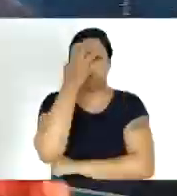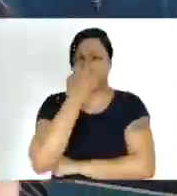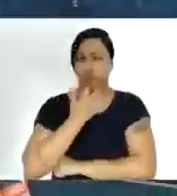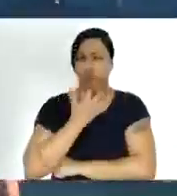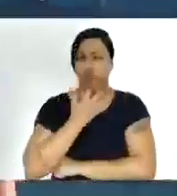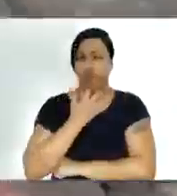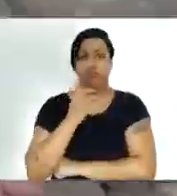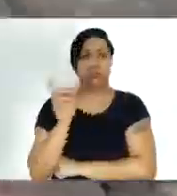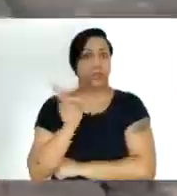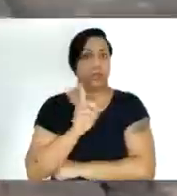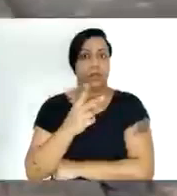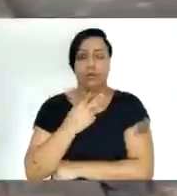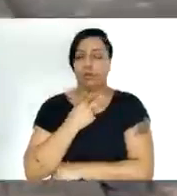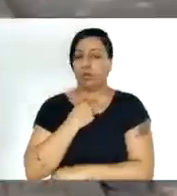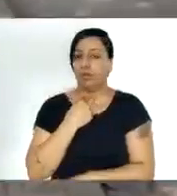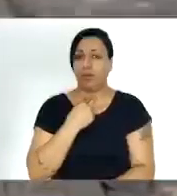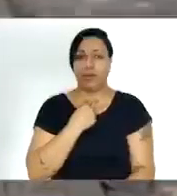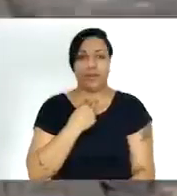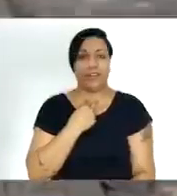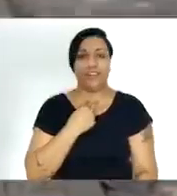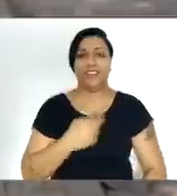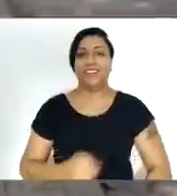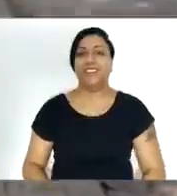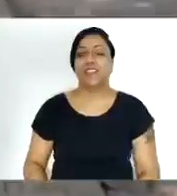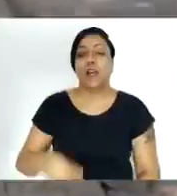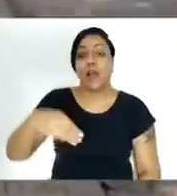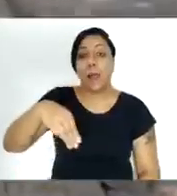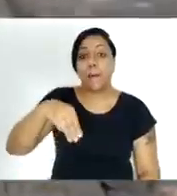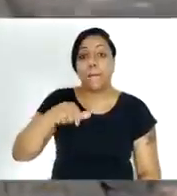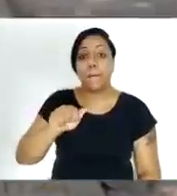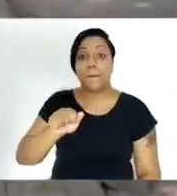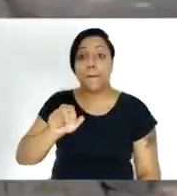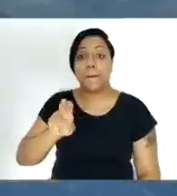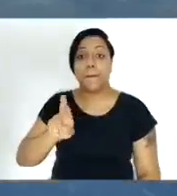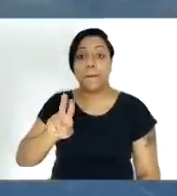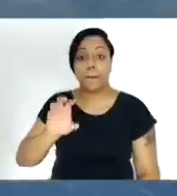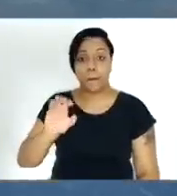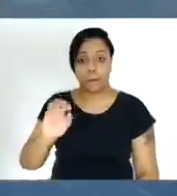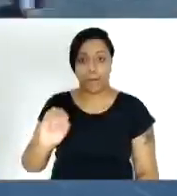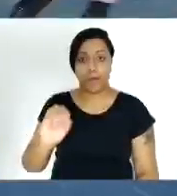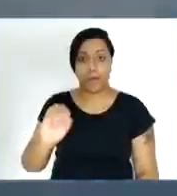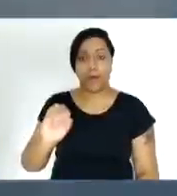ficar com cara burrado, bravo, isso e aquilo. Não pode.